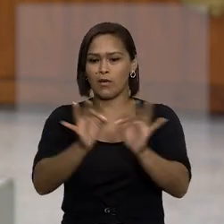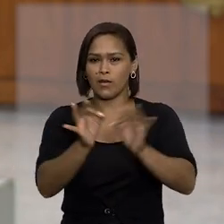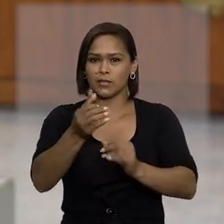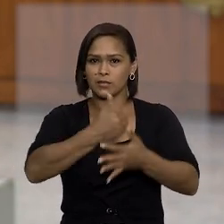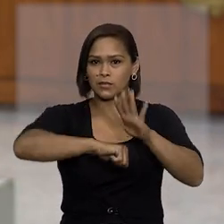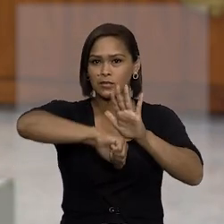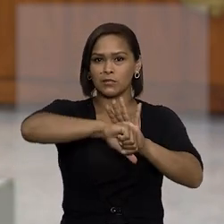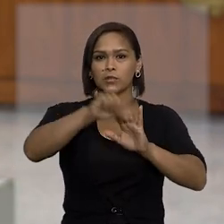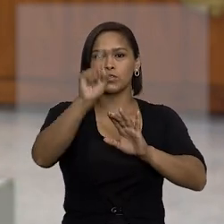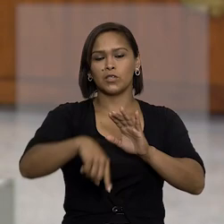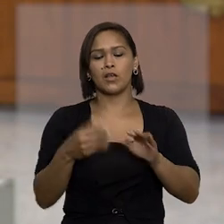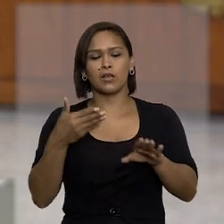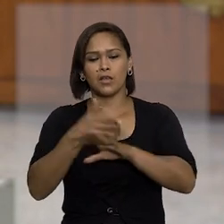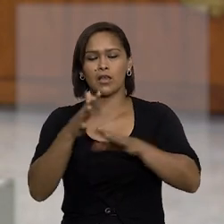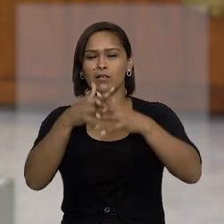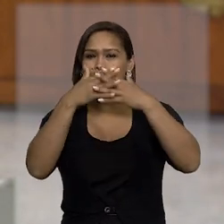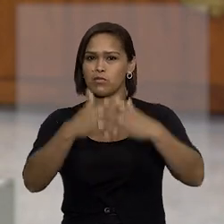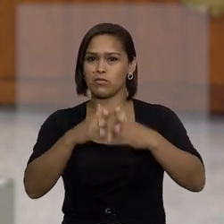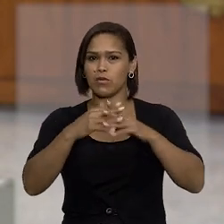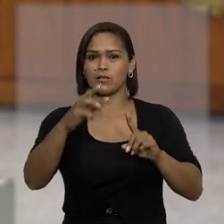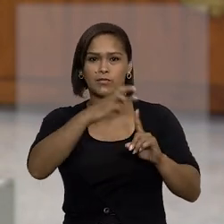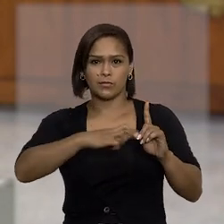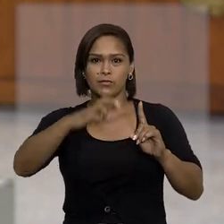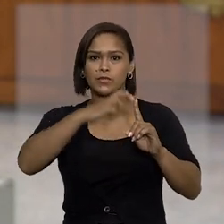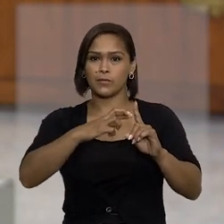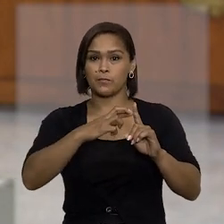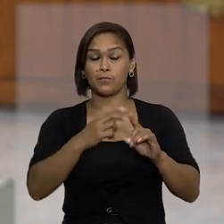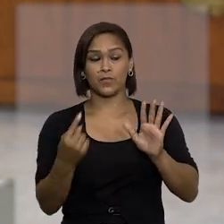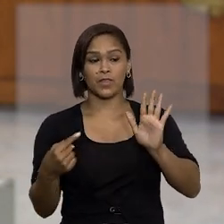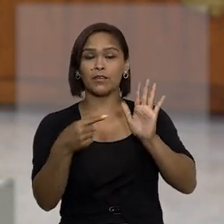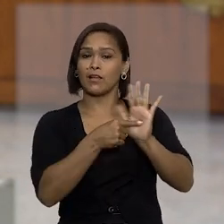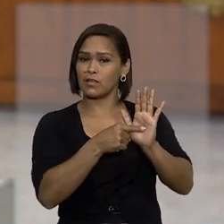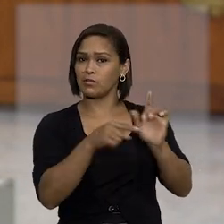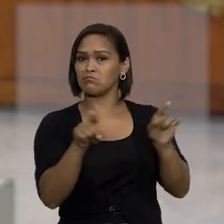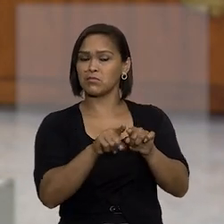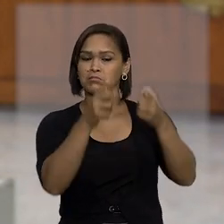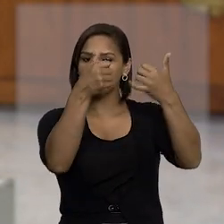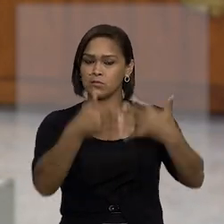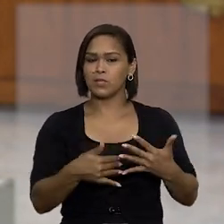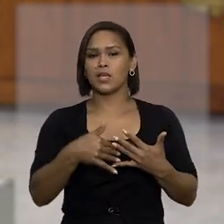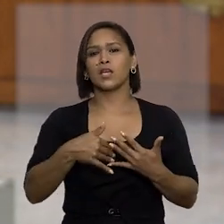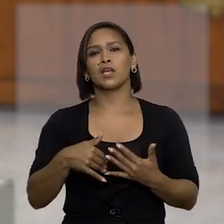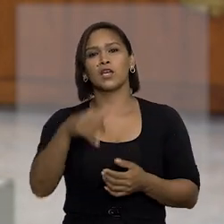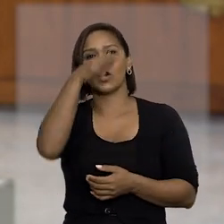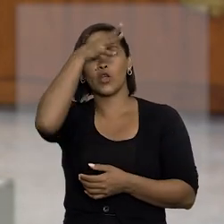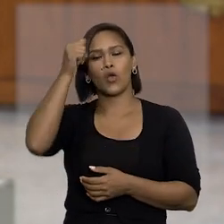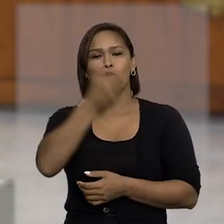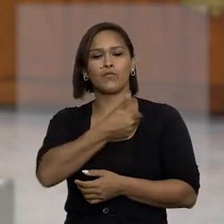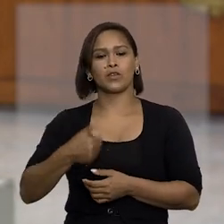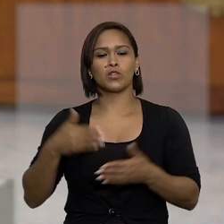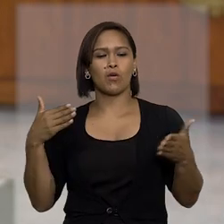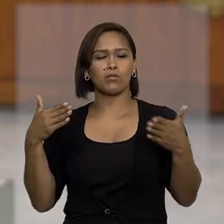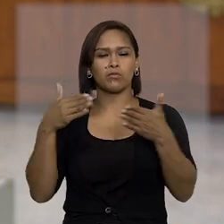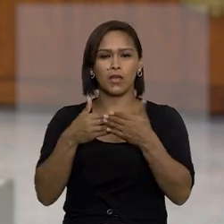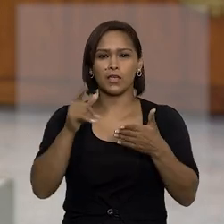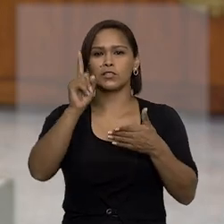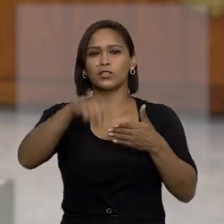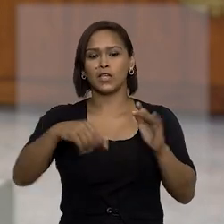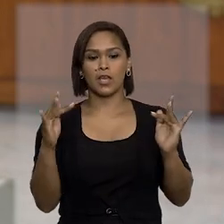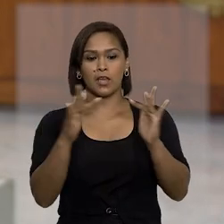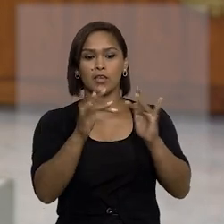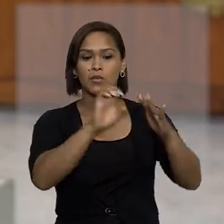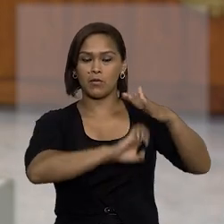criminosa e embaraço às investigações. Segundo a denúncia, Wilson Lima teria atuado diretamente para que o